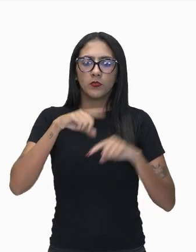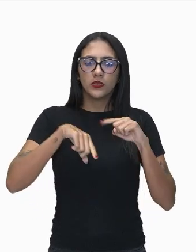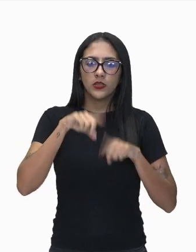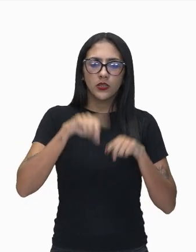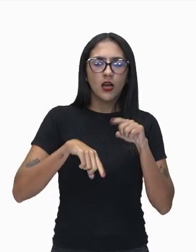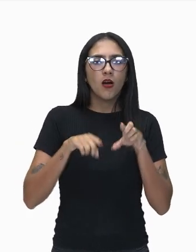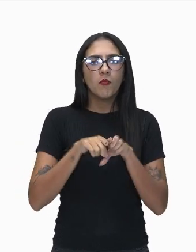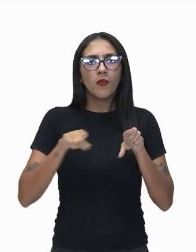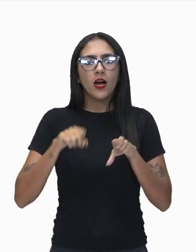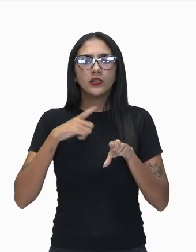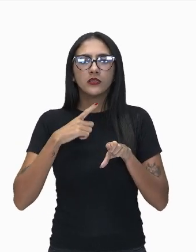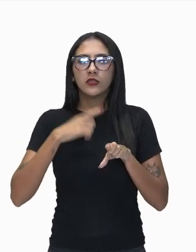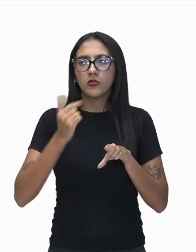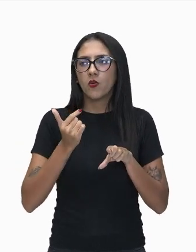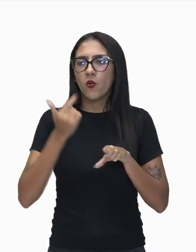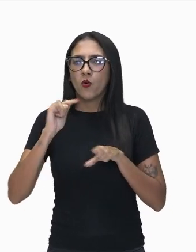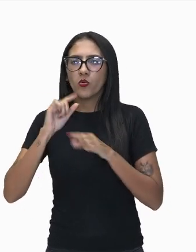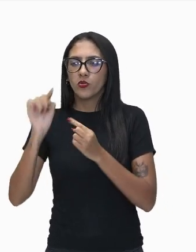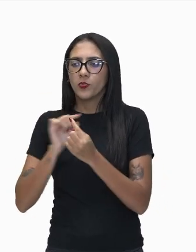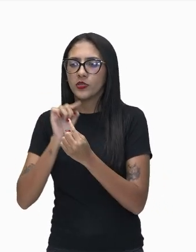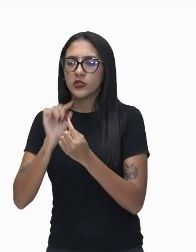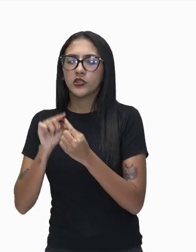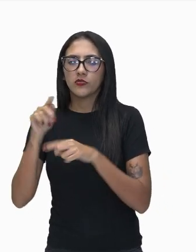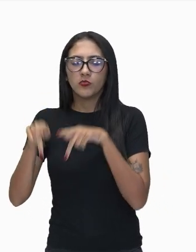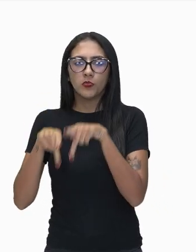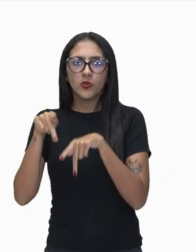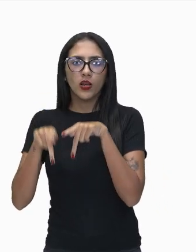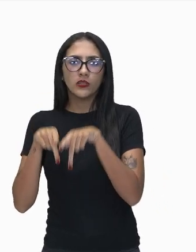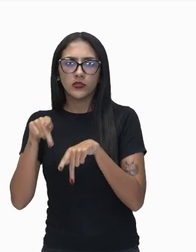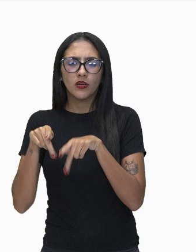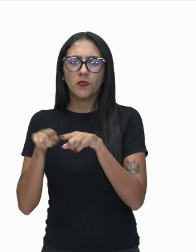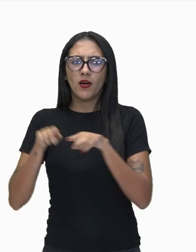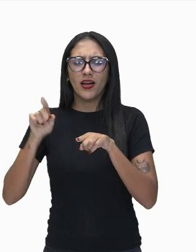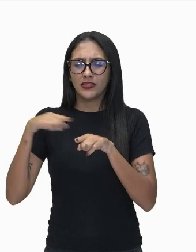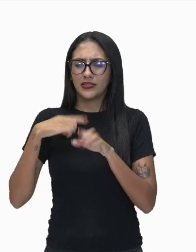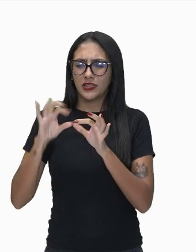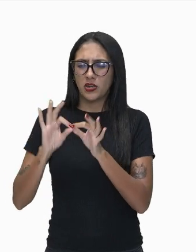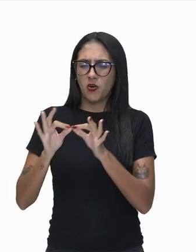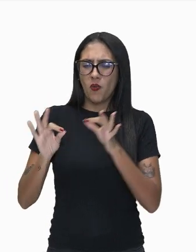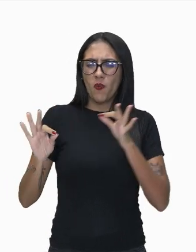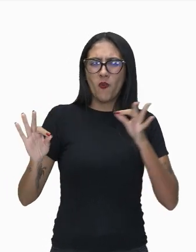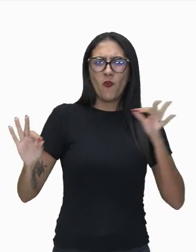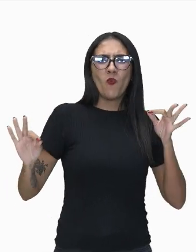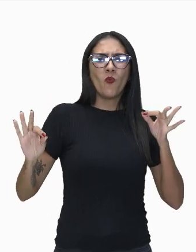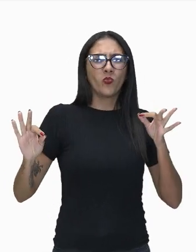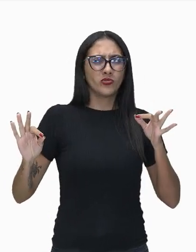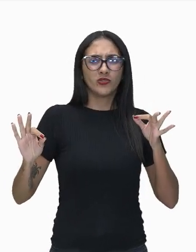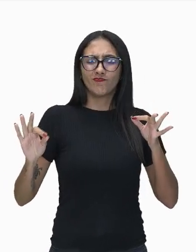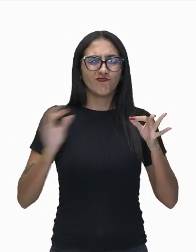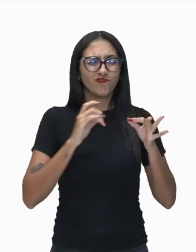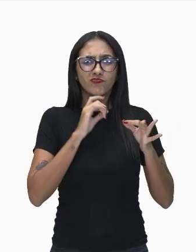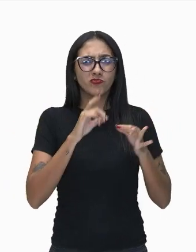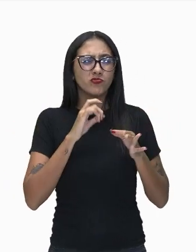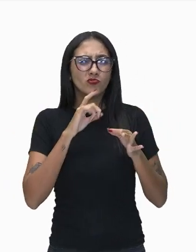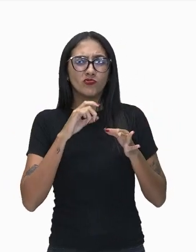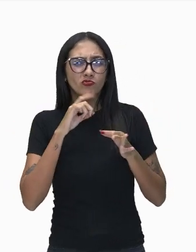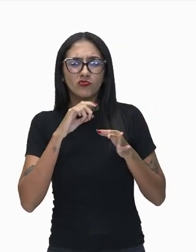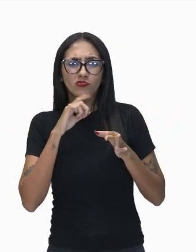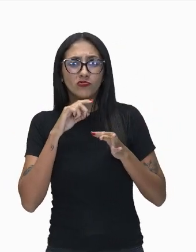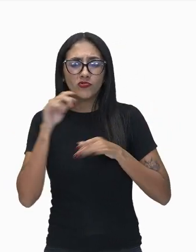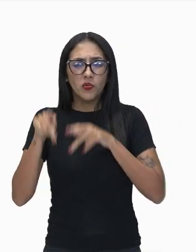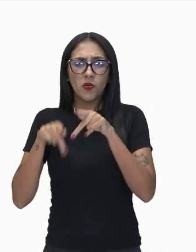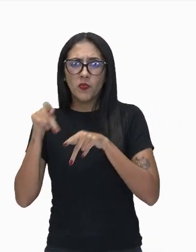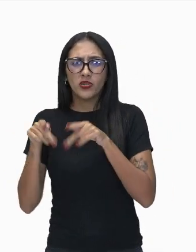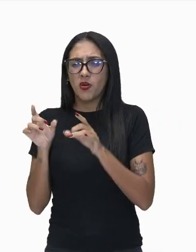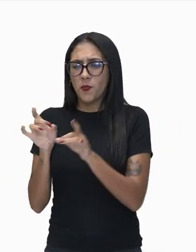no lugar X e o lugar Y, onde eu estou instalado, ser muito distante das pessoas que os